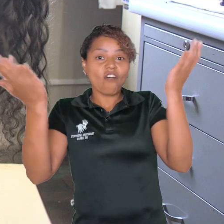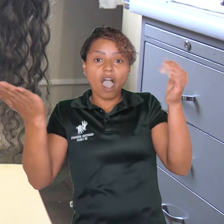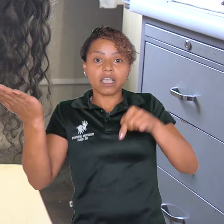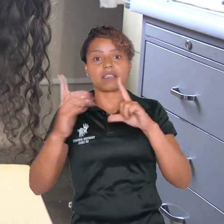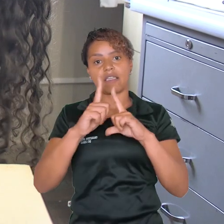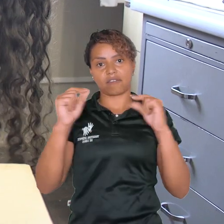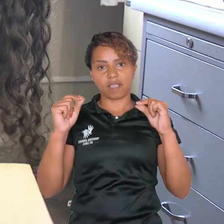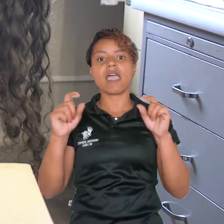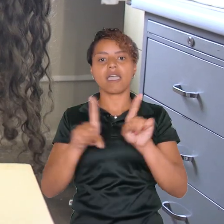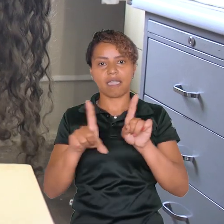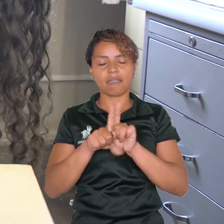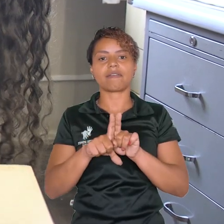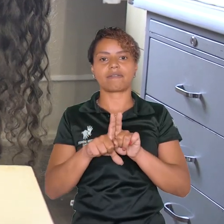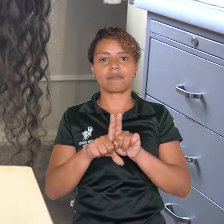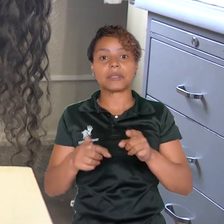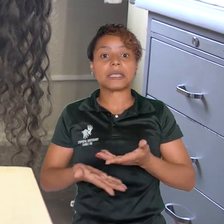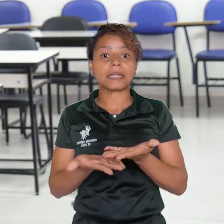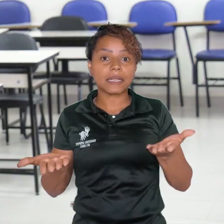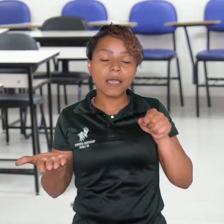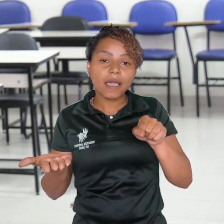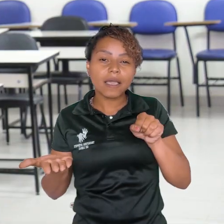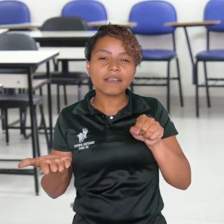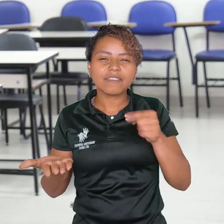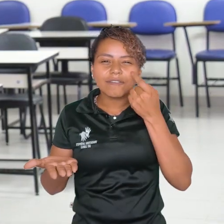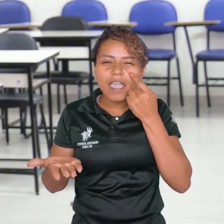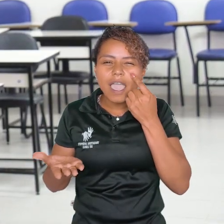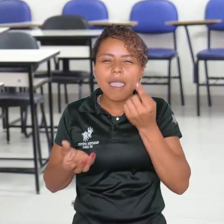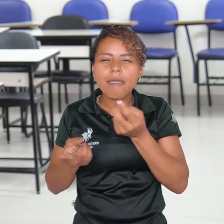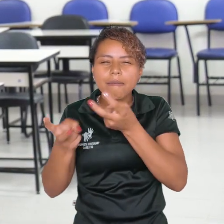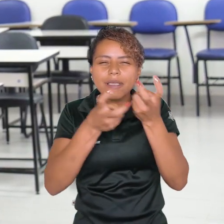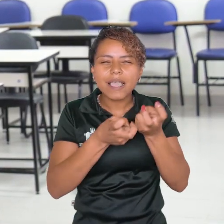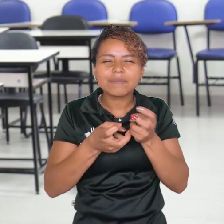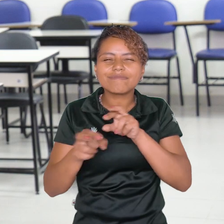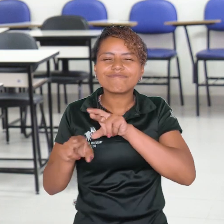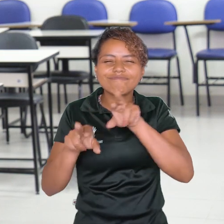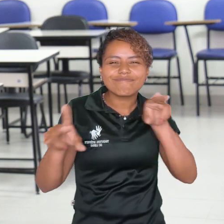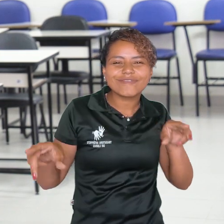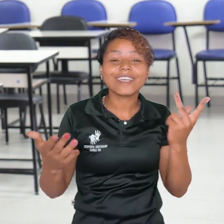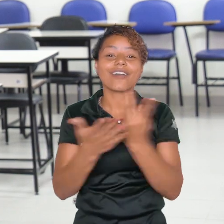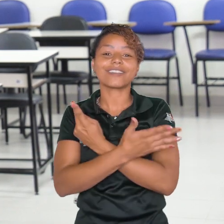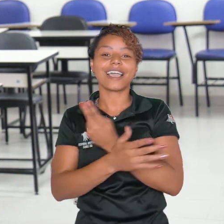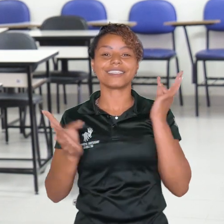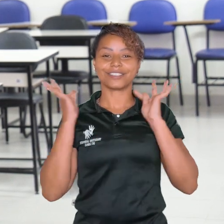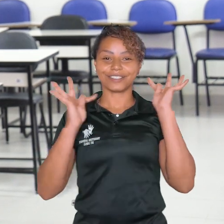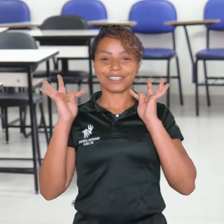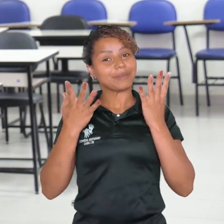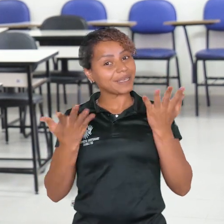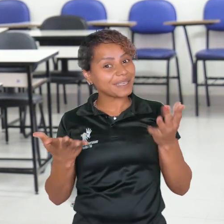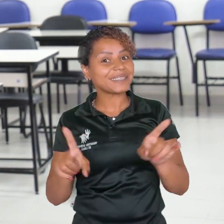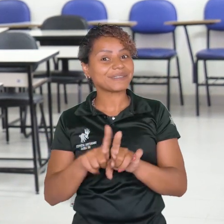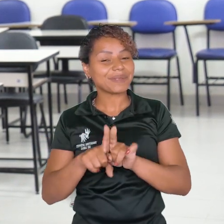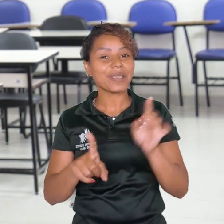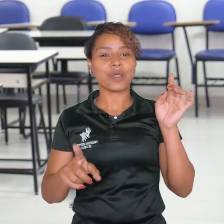dinâmicas variadas da questão turística. E, basicamente, o curso de turismo da UFJF tem boa parte da sua